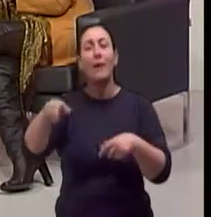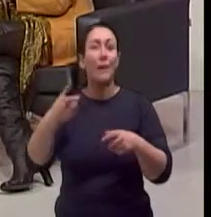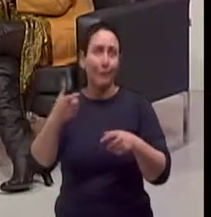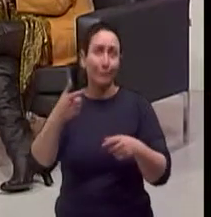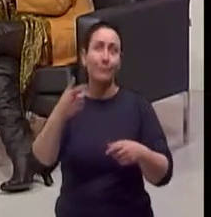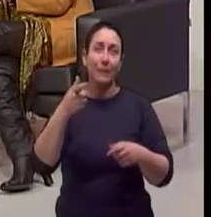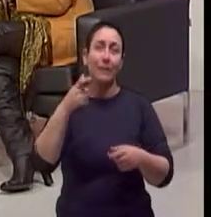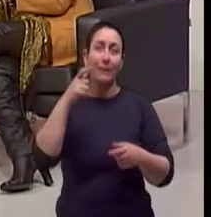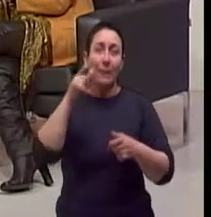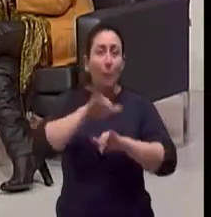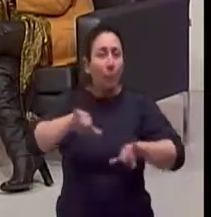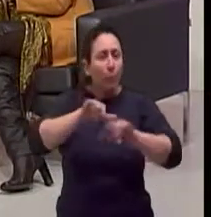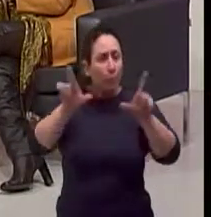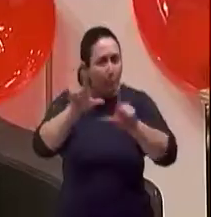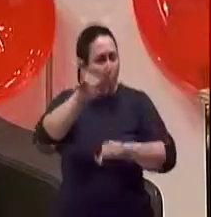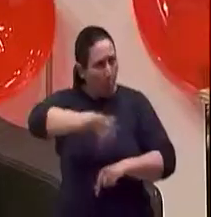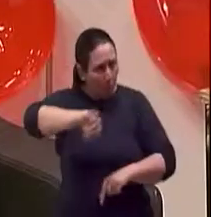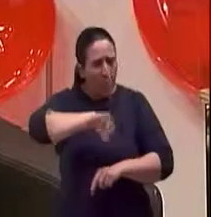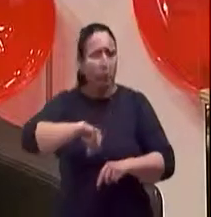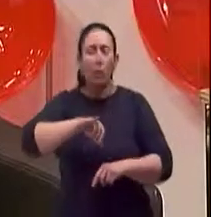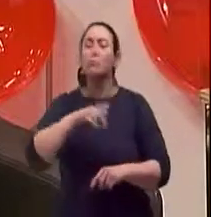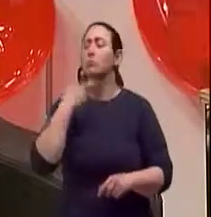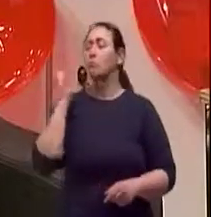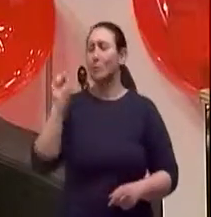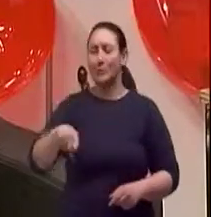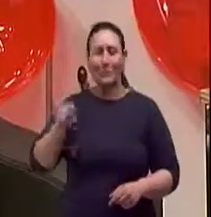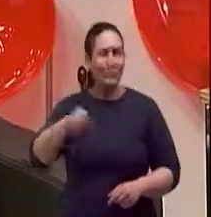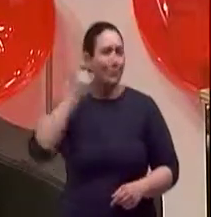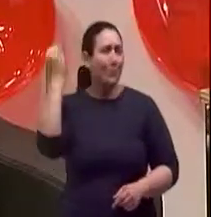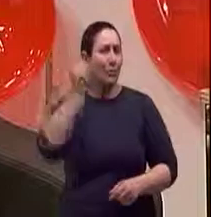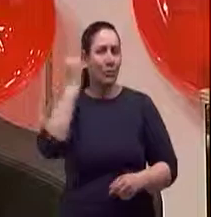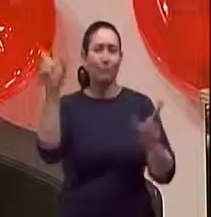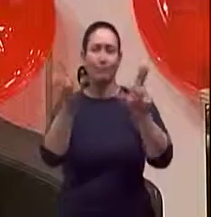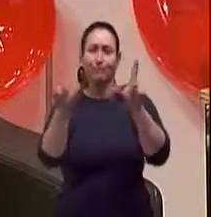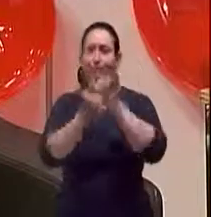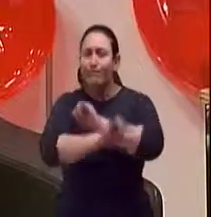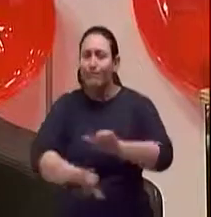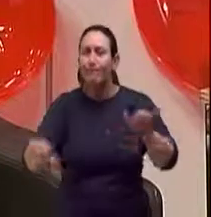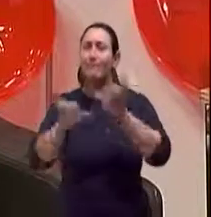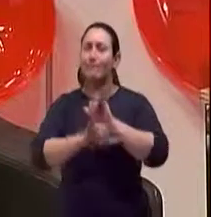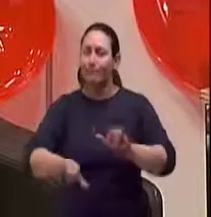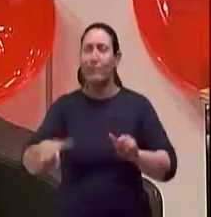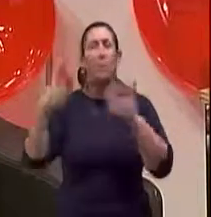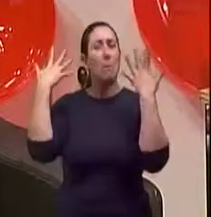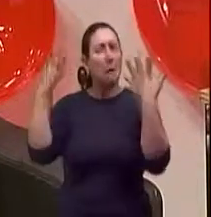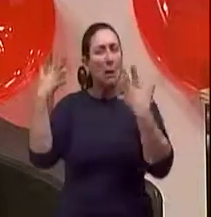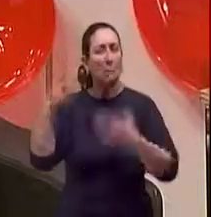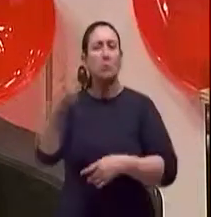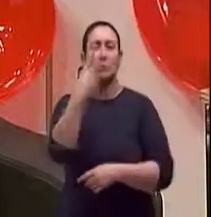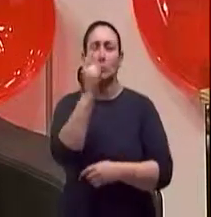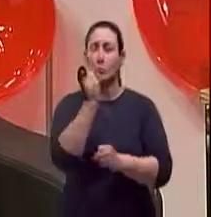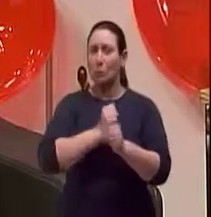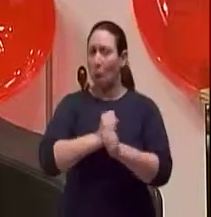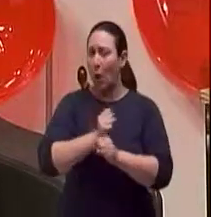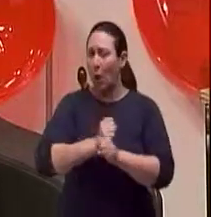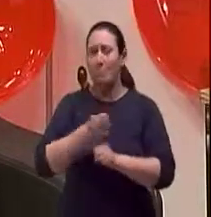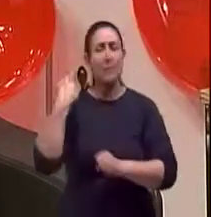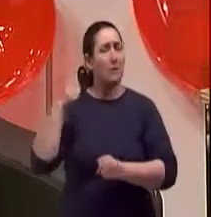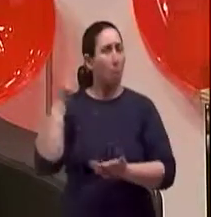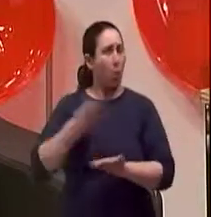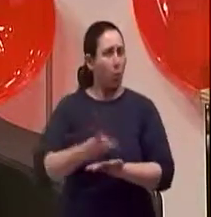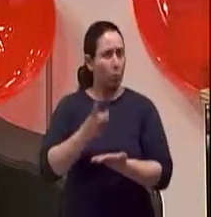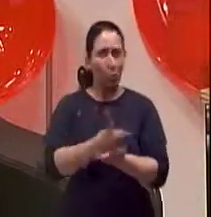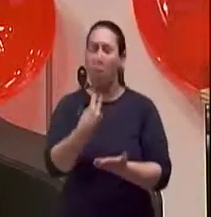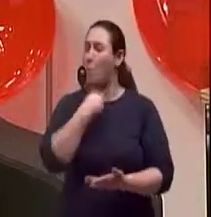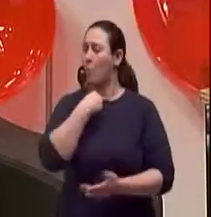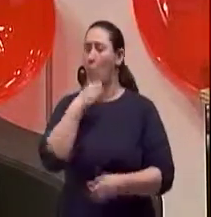a mudar? São ferramentas, é fundamental. Como tu estava dizendo antes, o programa, parabéns, 18 anos, tem que continuar, não